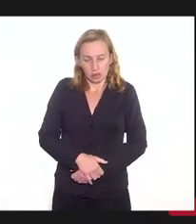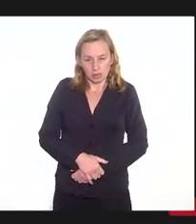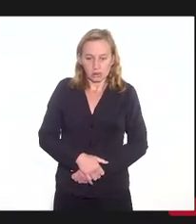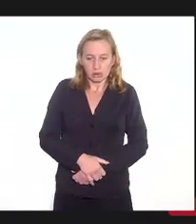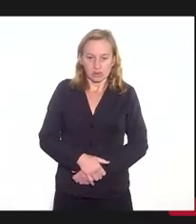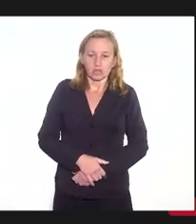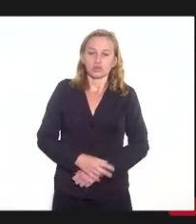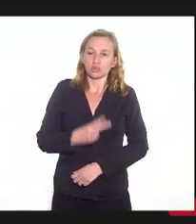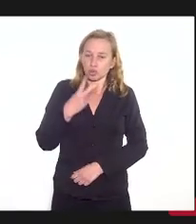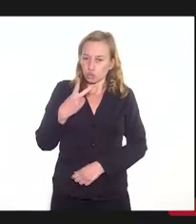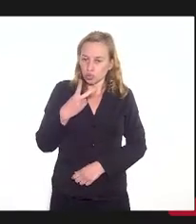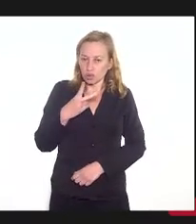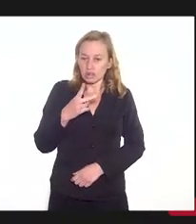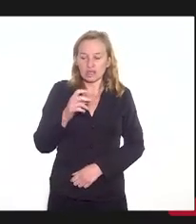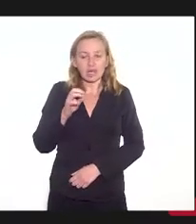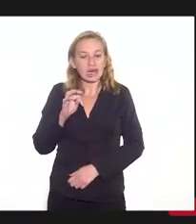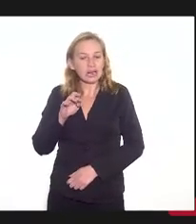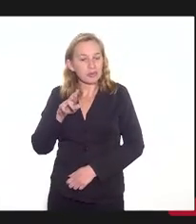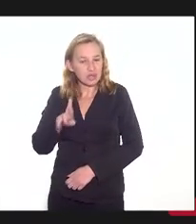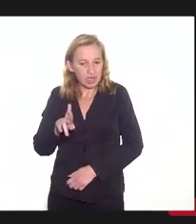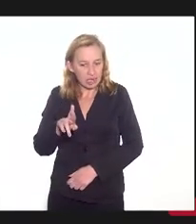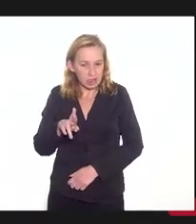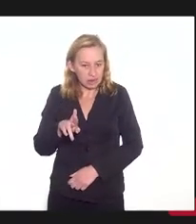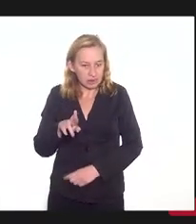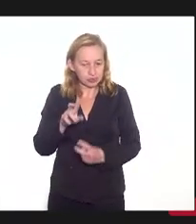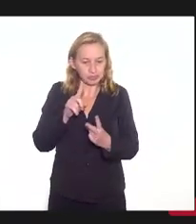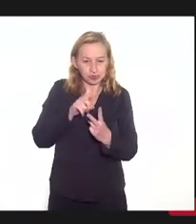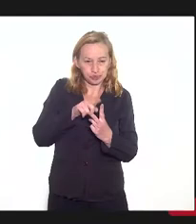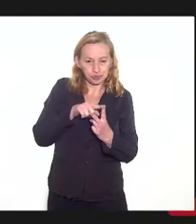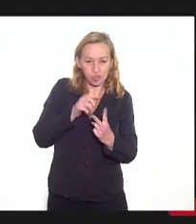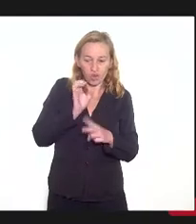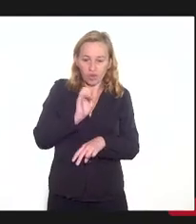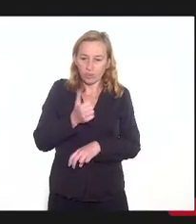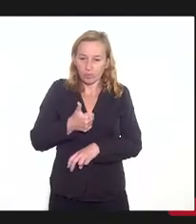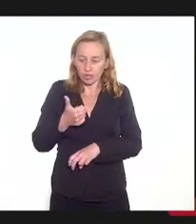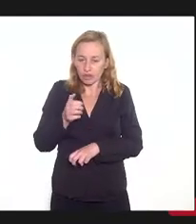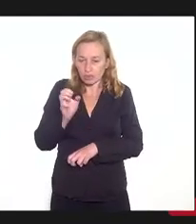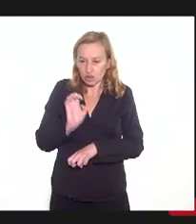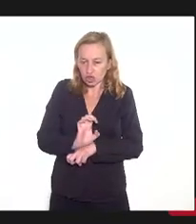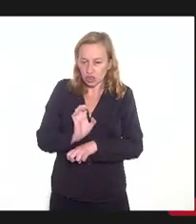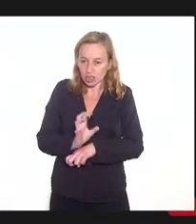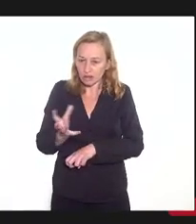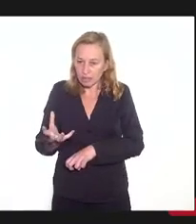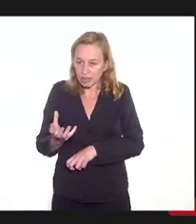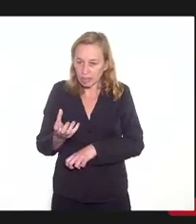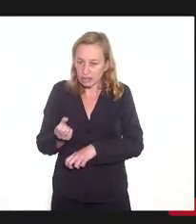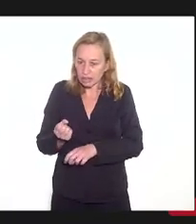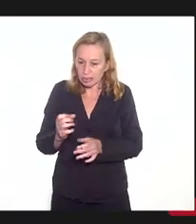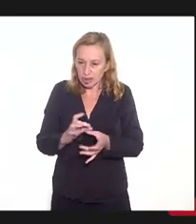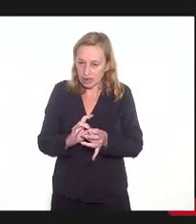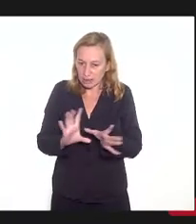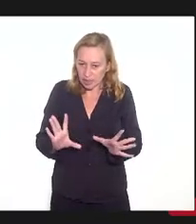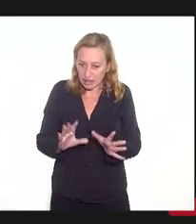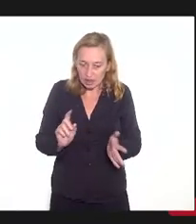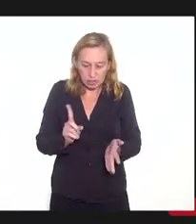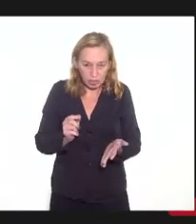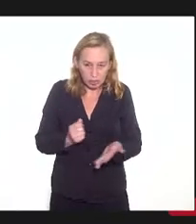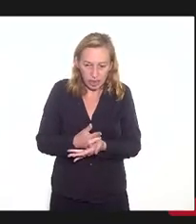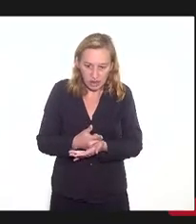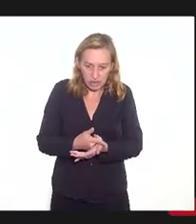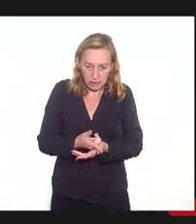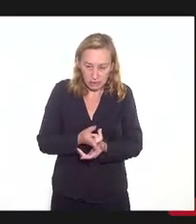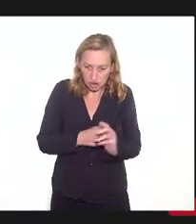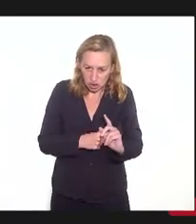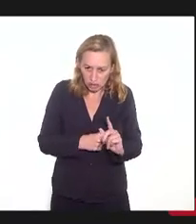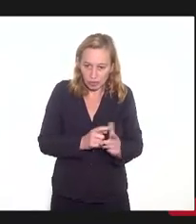que são duas liminares distintas. O primeiro estado a receber suspensão do pagamento do serviço da